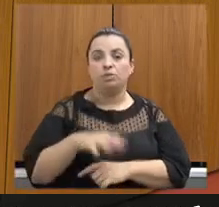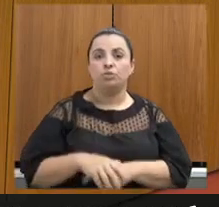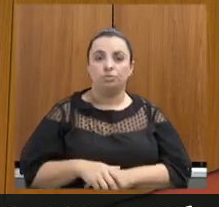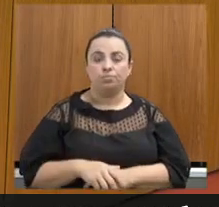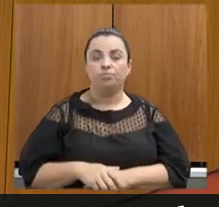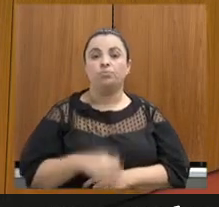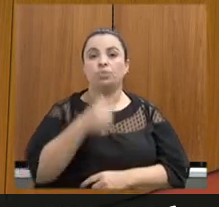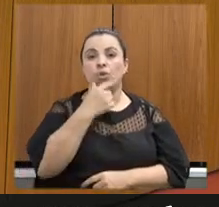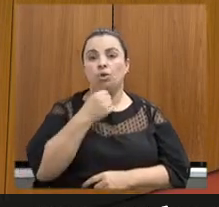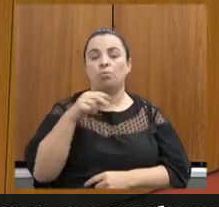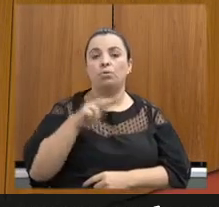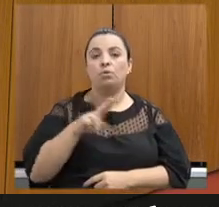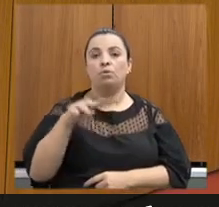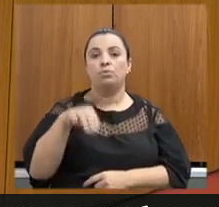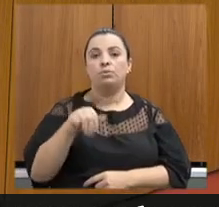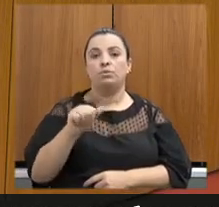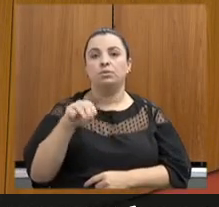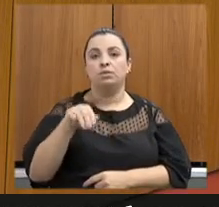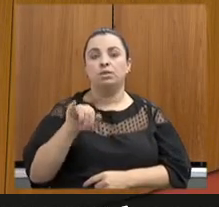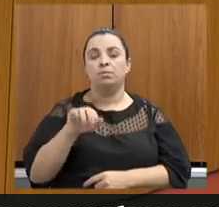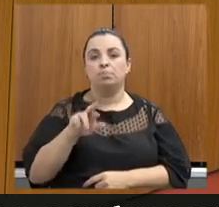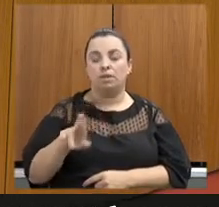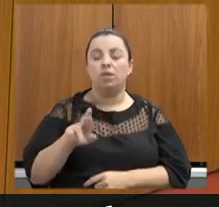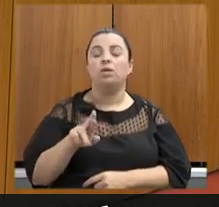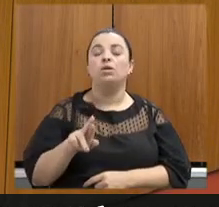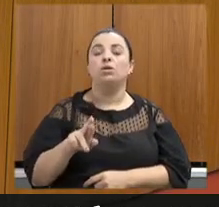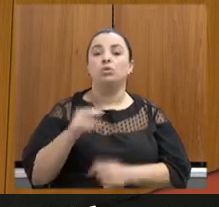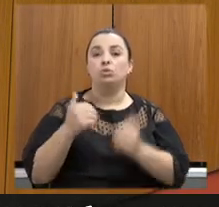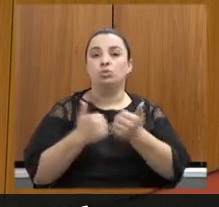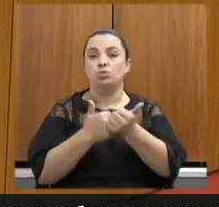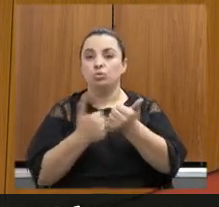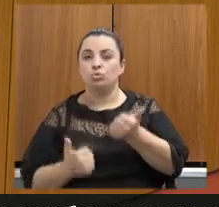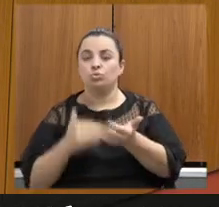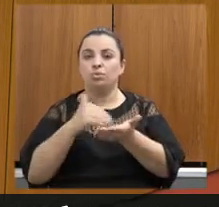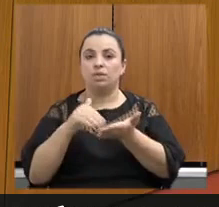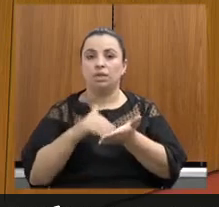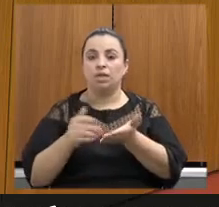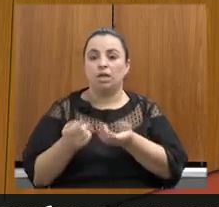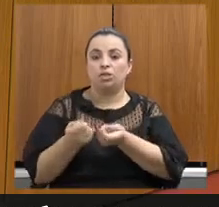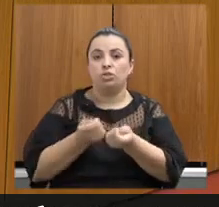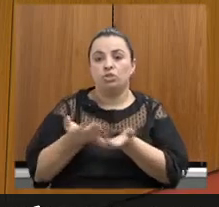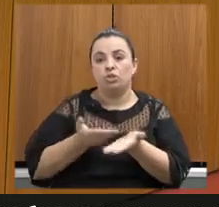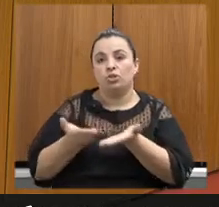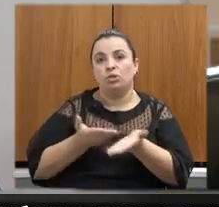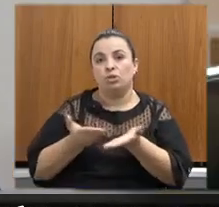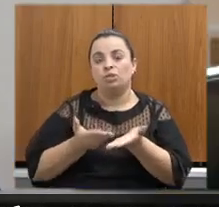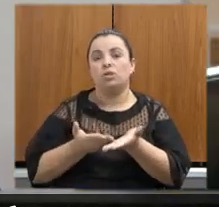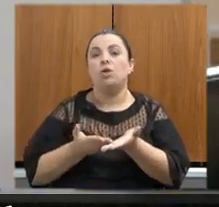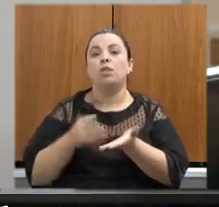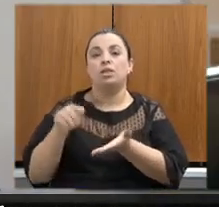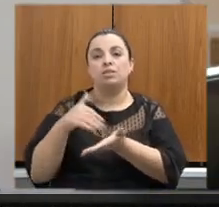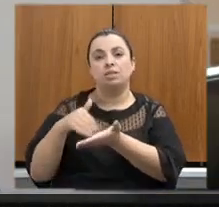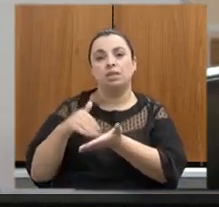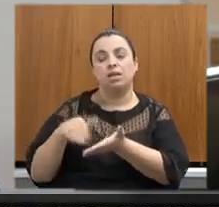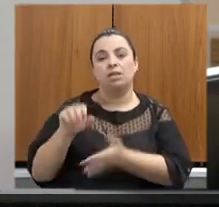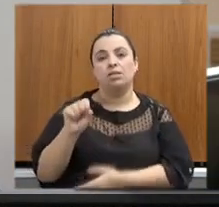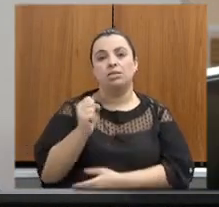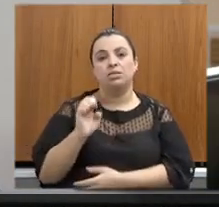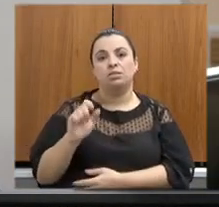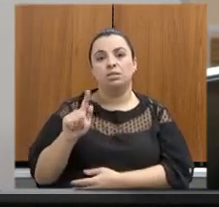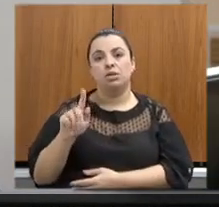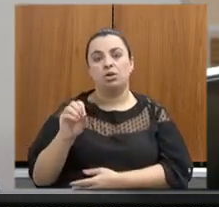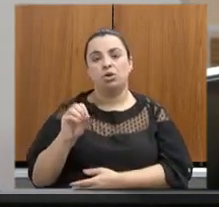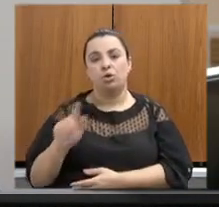Samir Carvalho Moisés, subsecretário de Articulação Institucional da SEGOV. E do senhor Rodrigo Ribas,